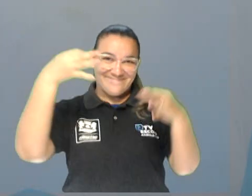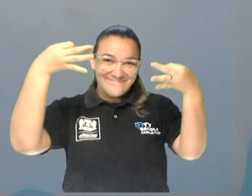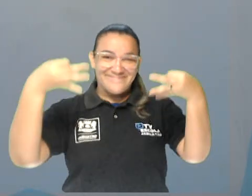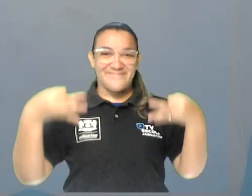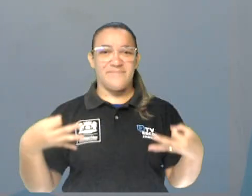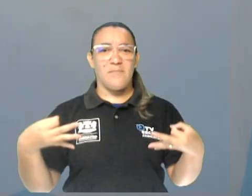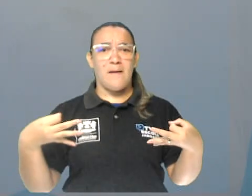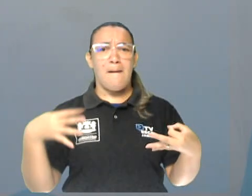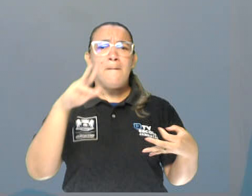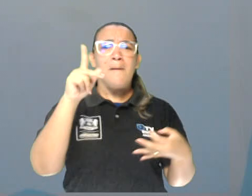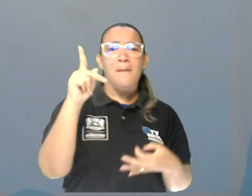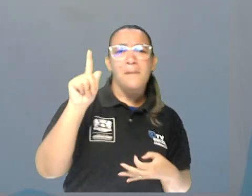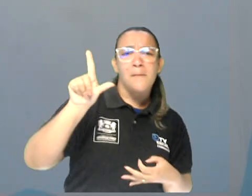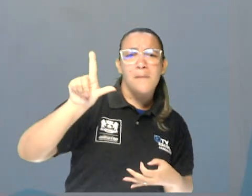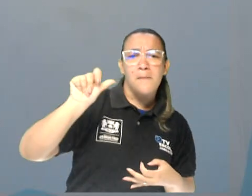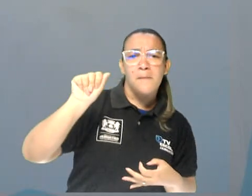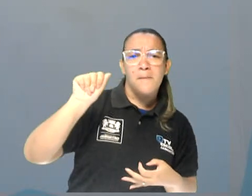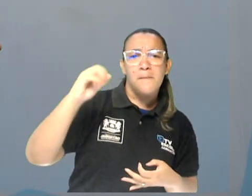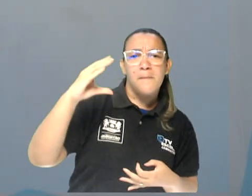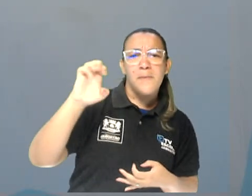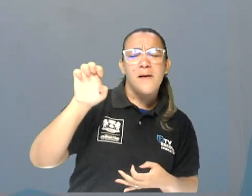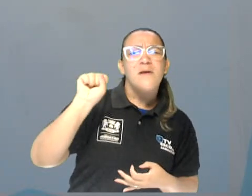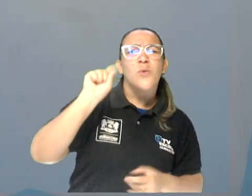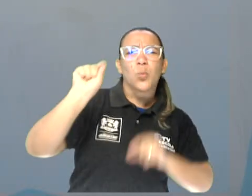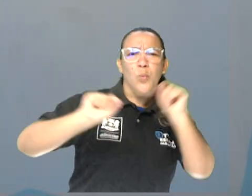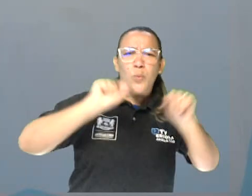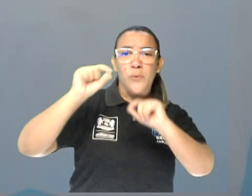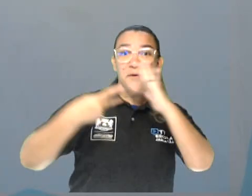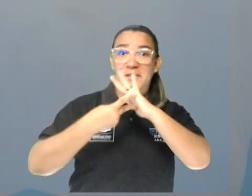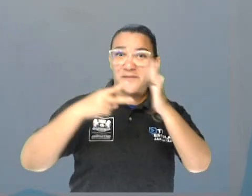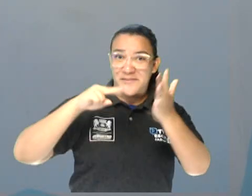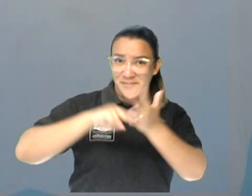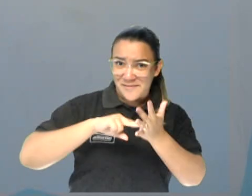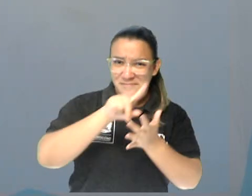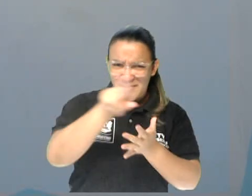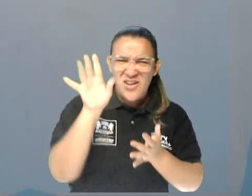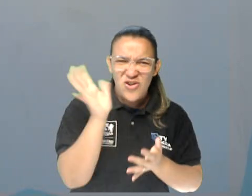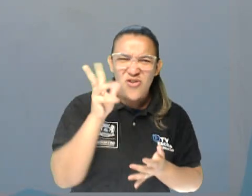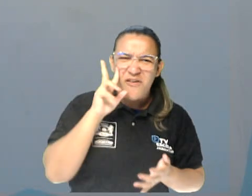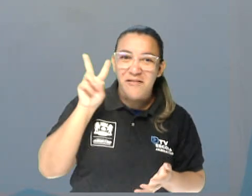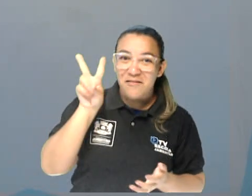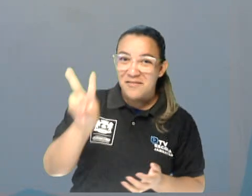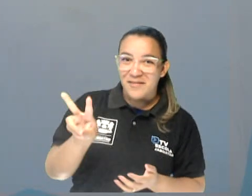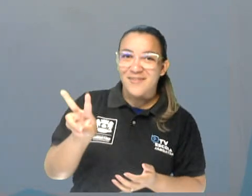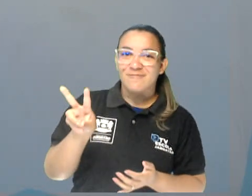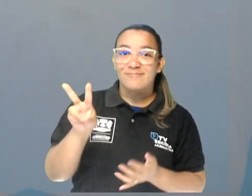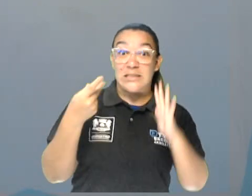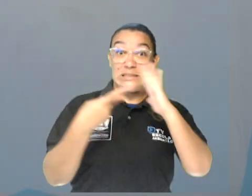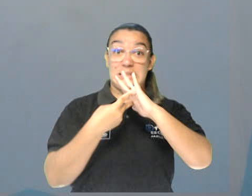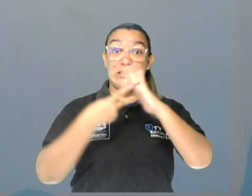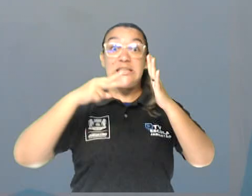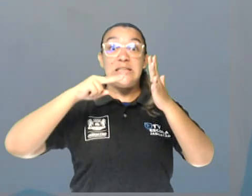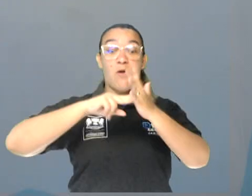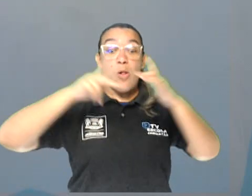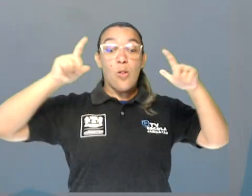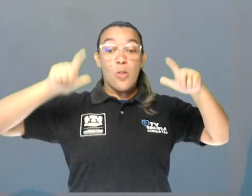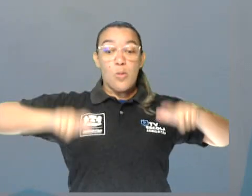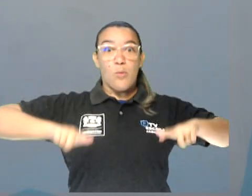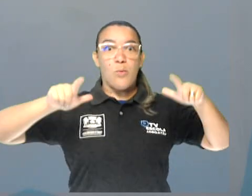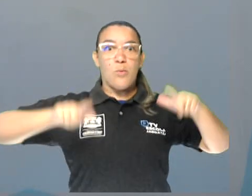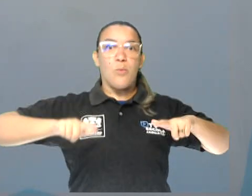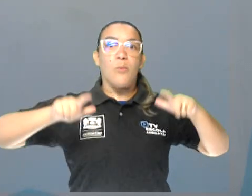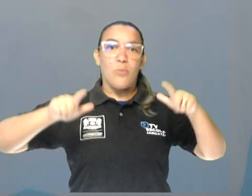Mas Places, o que significa Places? Você já ouviu falar nessa palavra? Places são lugares,